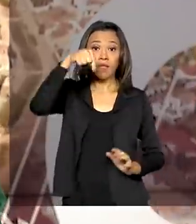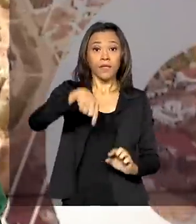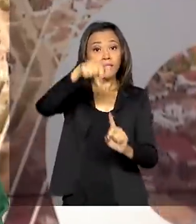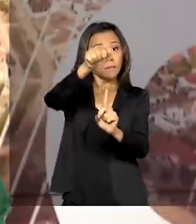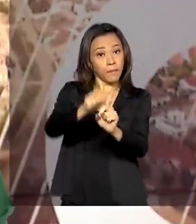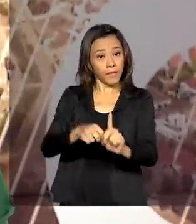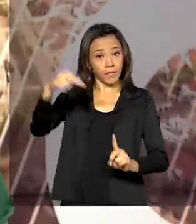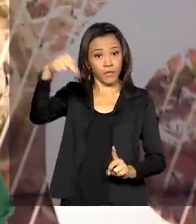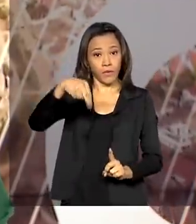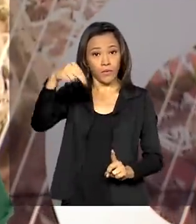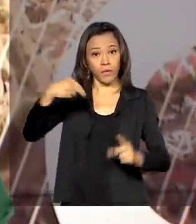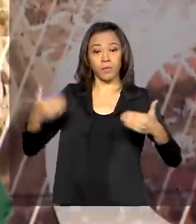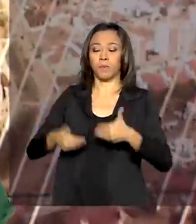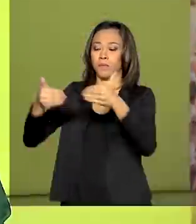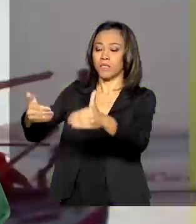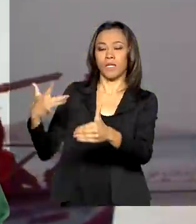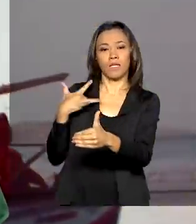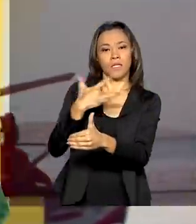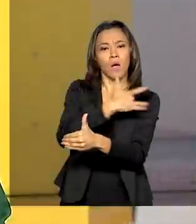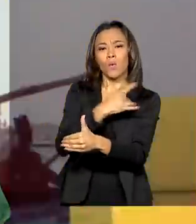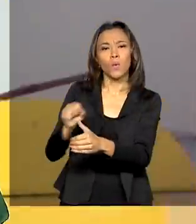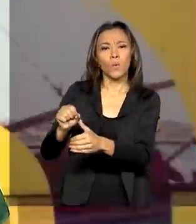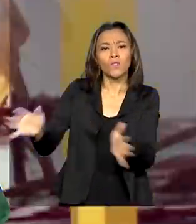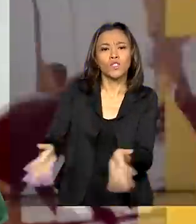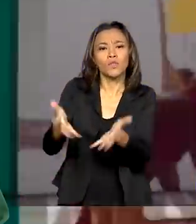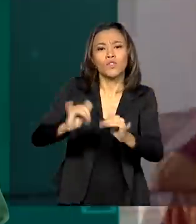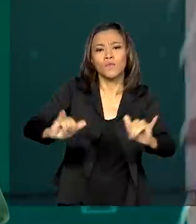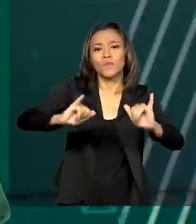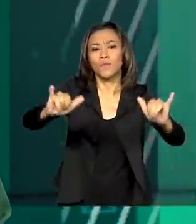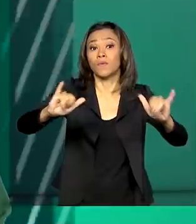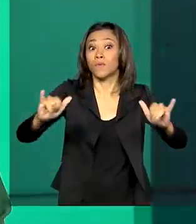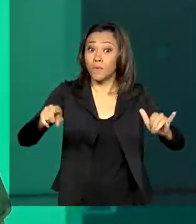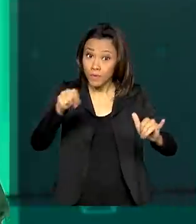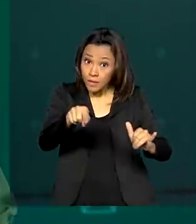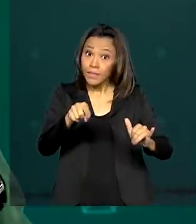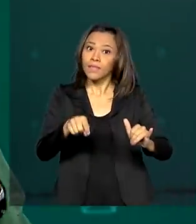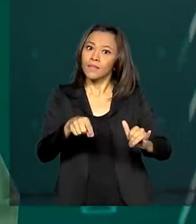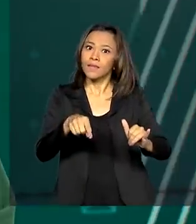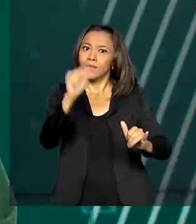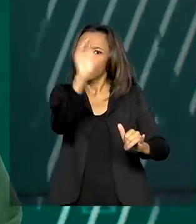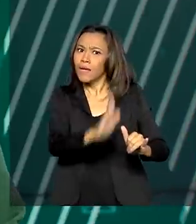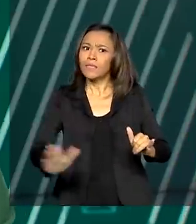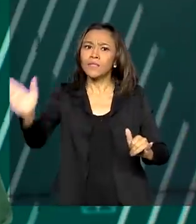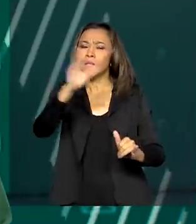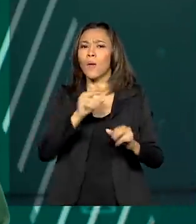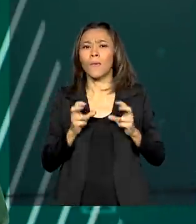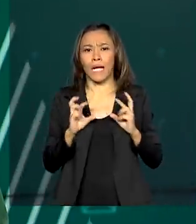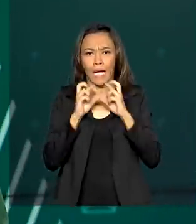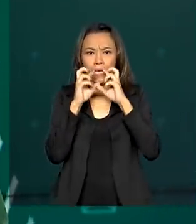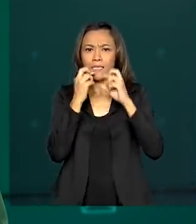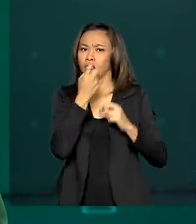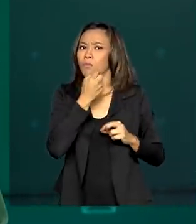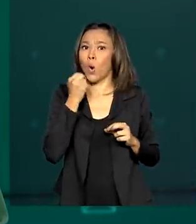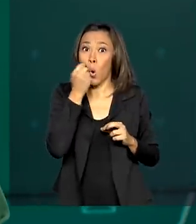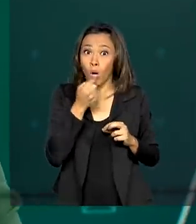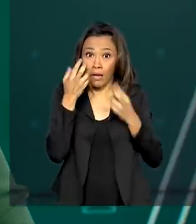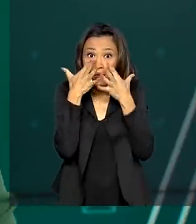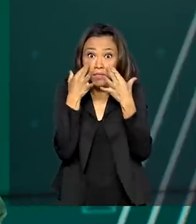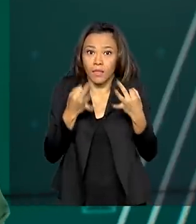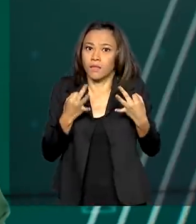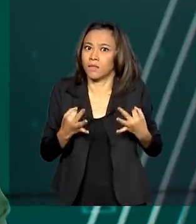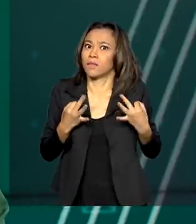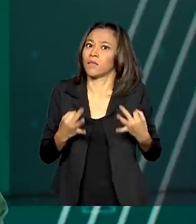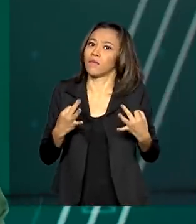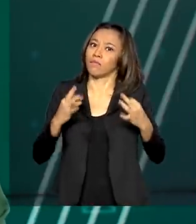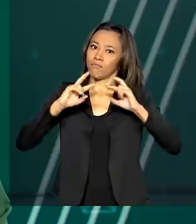de novembro, o Ministério da Saúde promove a Semana Nacional de Prevenção ao Câncer de Boca. O importante é ficar atento aos sintomas para